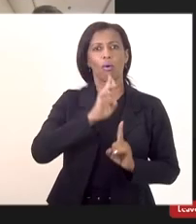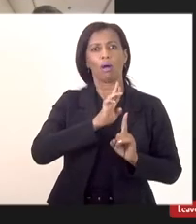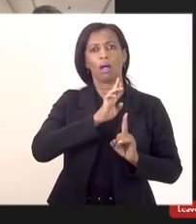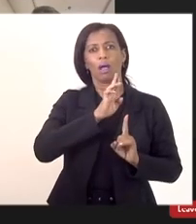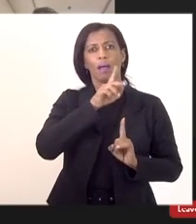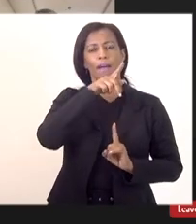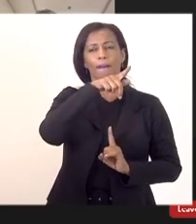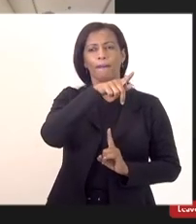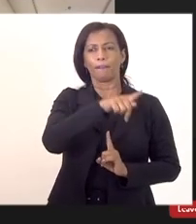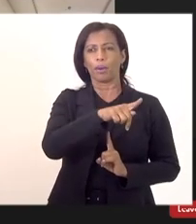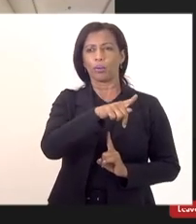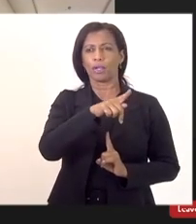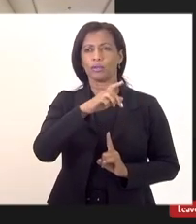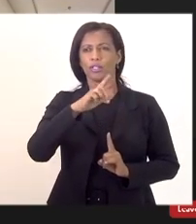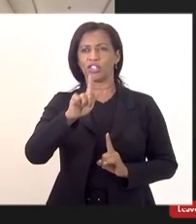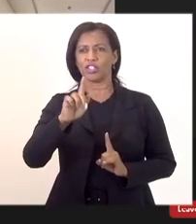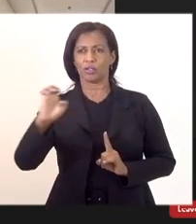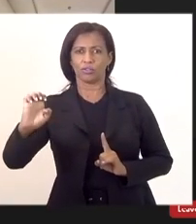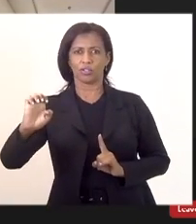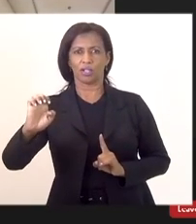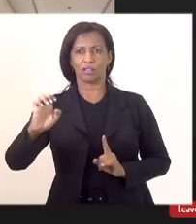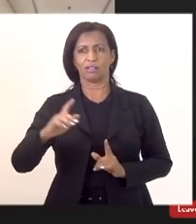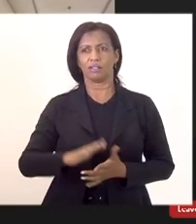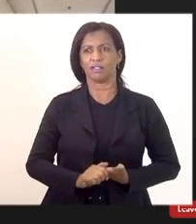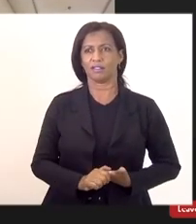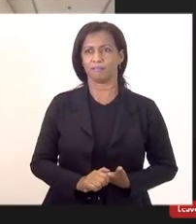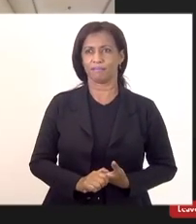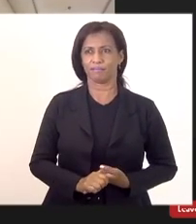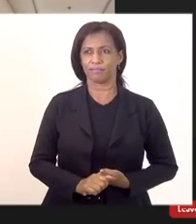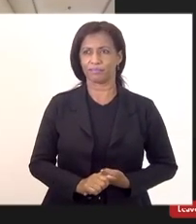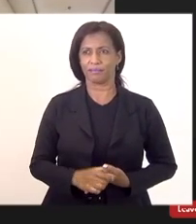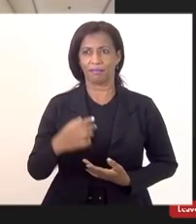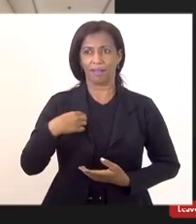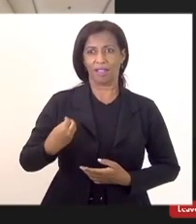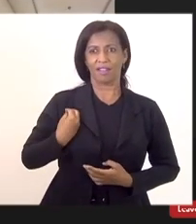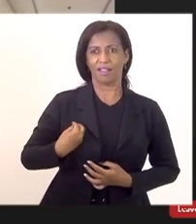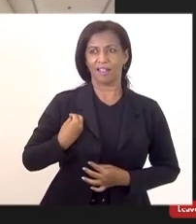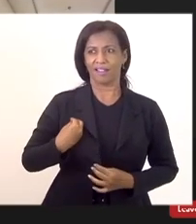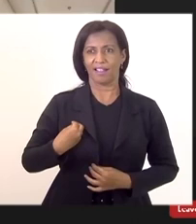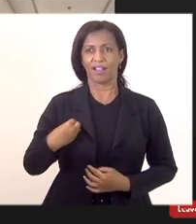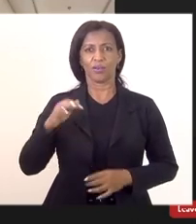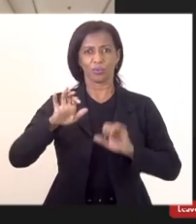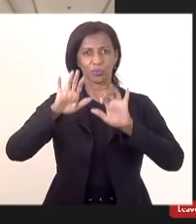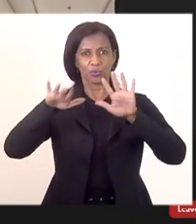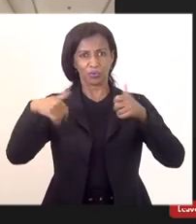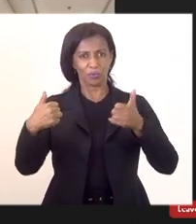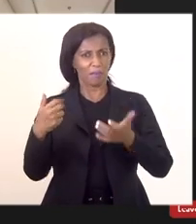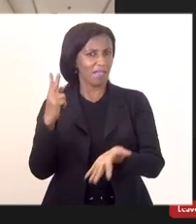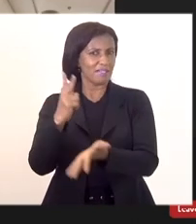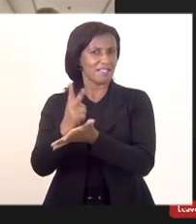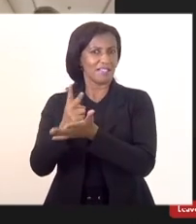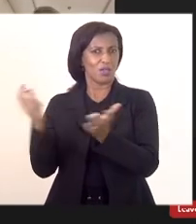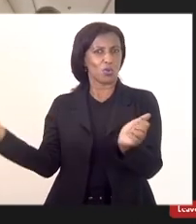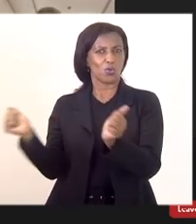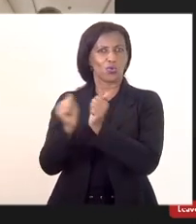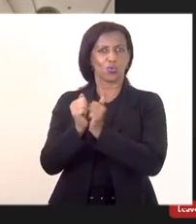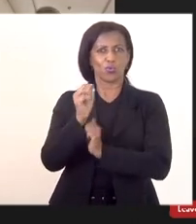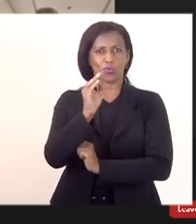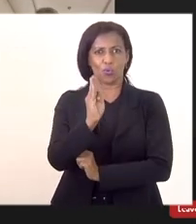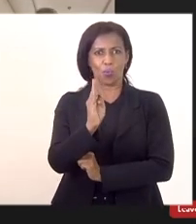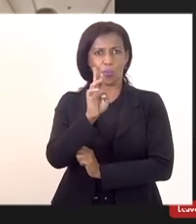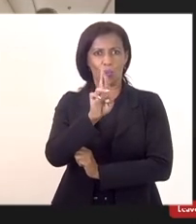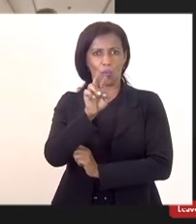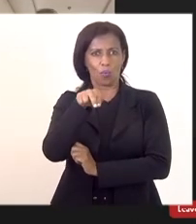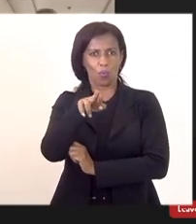O doutor Bruno. O doutor Bruno está aí, né? Aqui, deputado. O doutor Bruno, tudo bem? O doutor Bruno sempre está conosco. Agradecer a sua